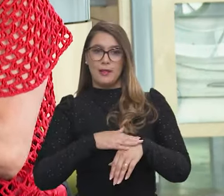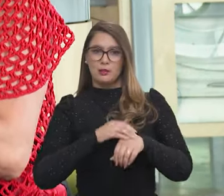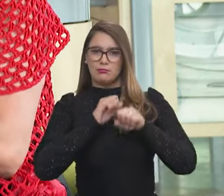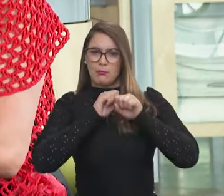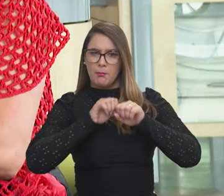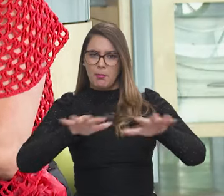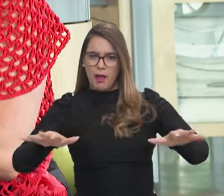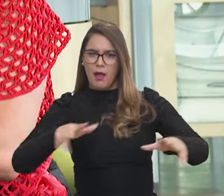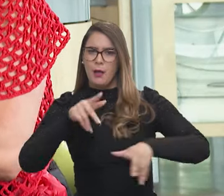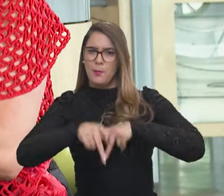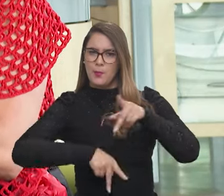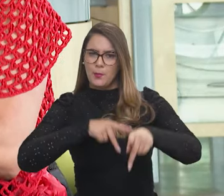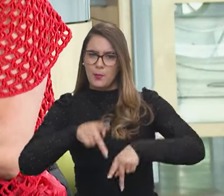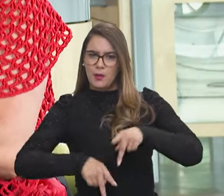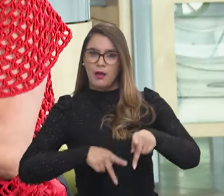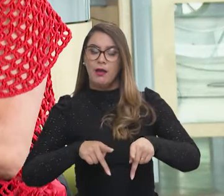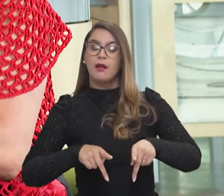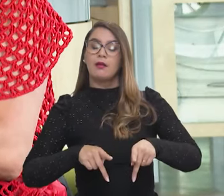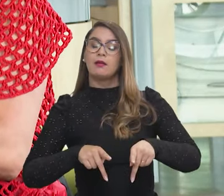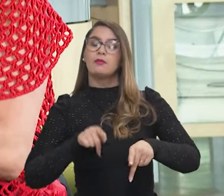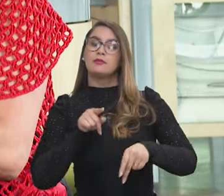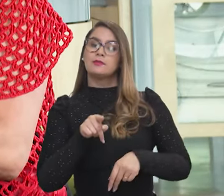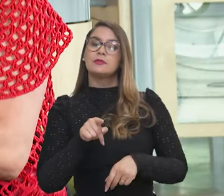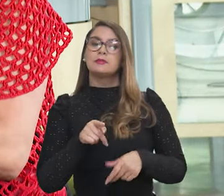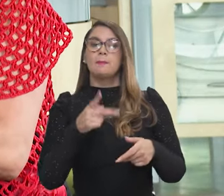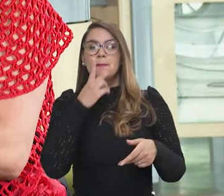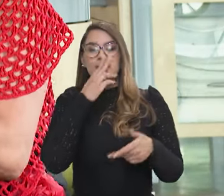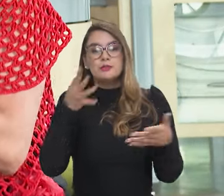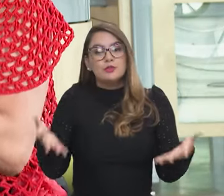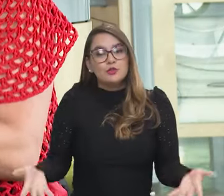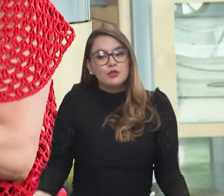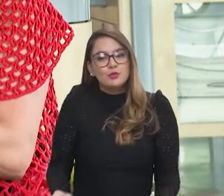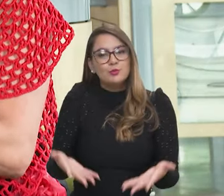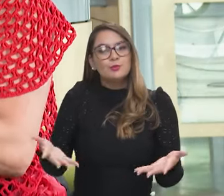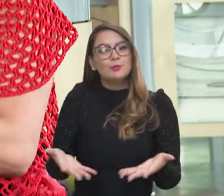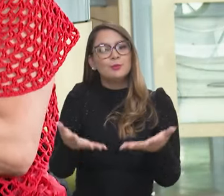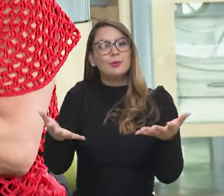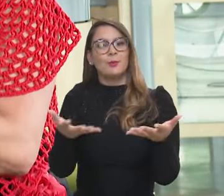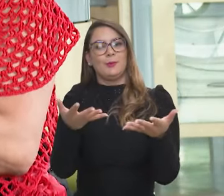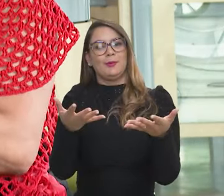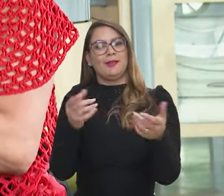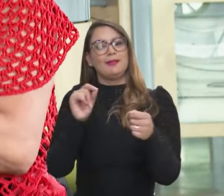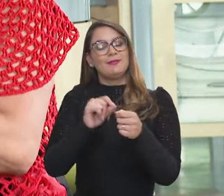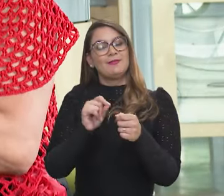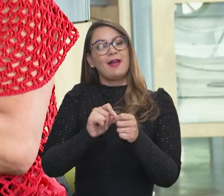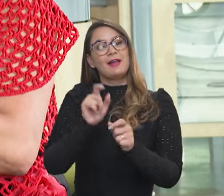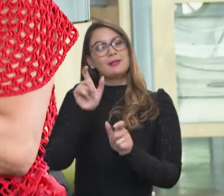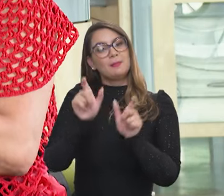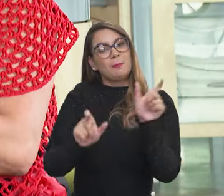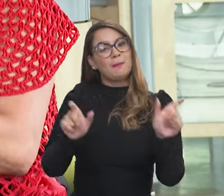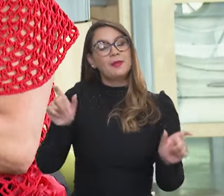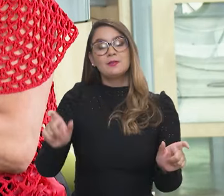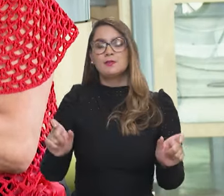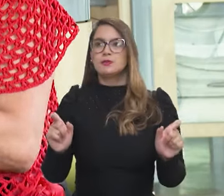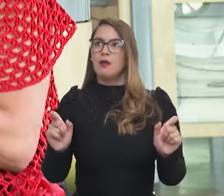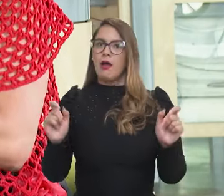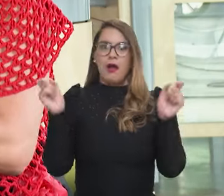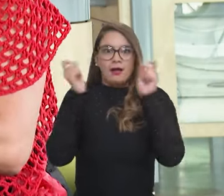Quando você populariza, né? Você estimula, né? Você faz com que as pessoas